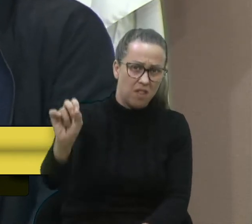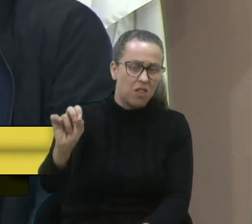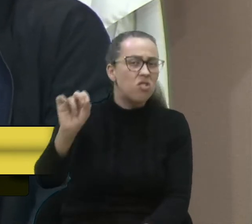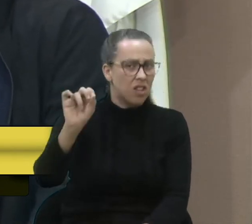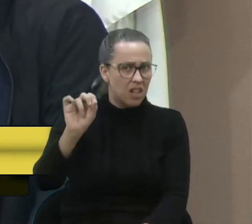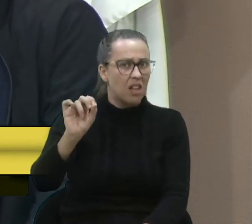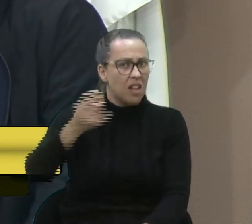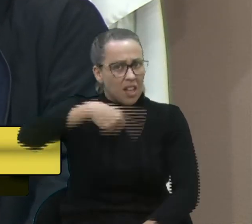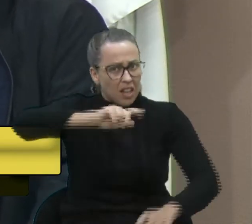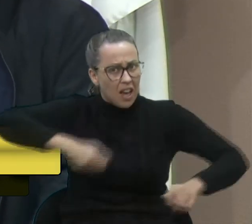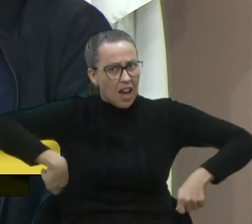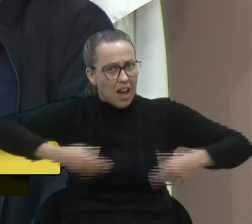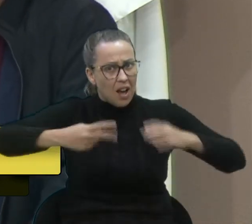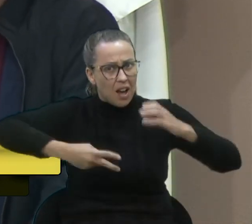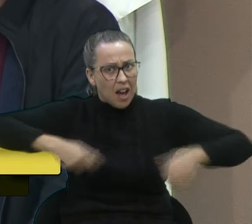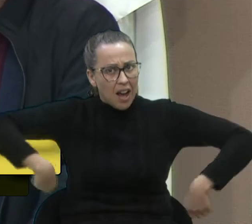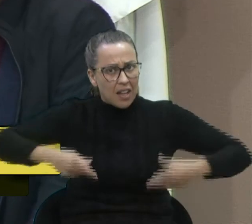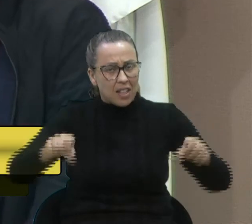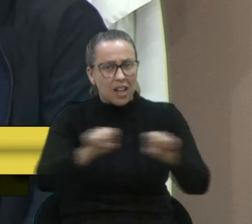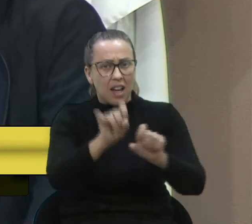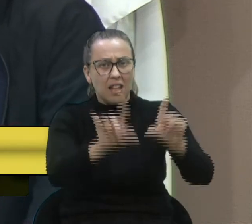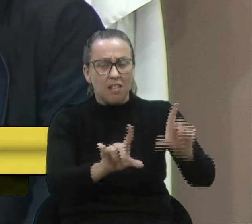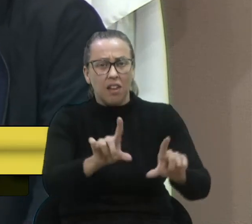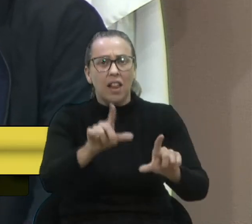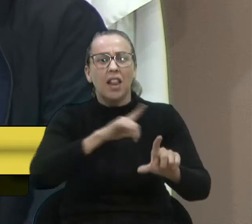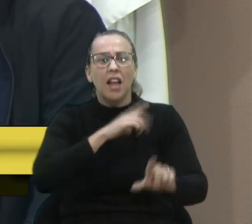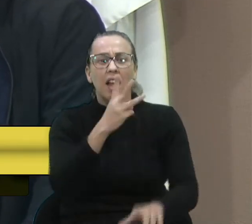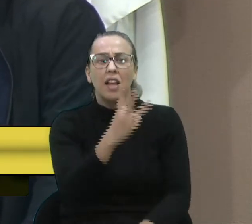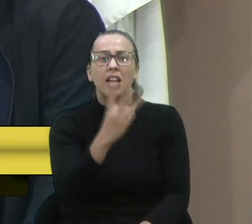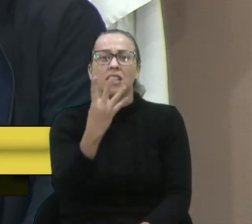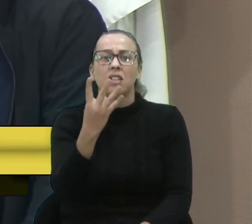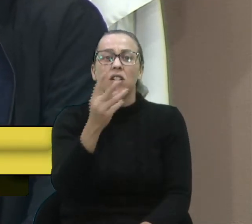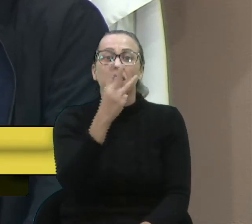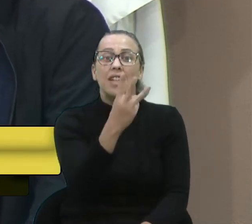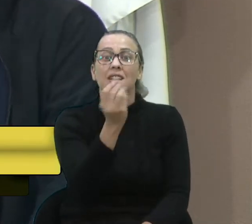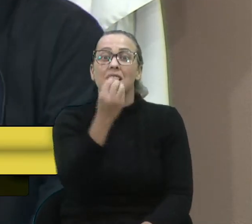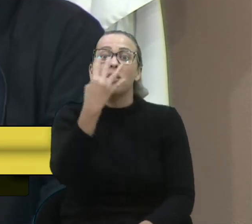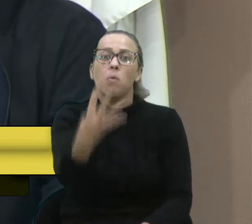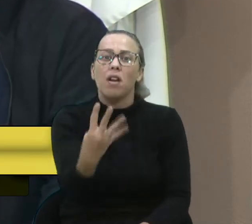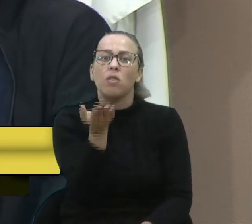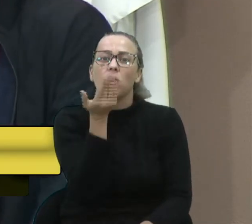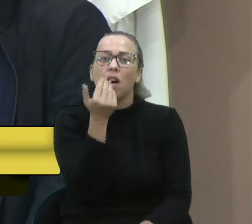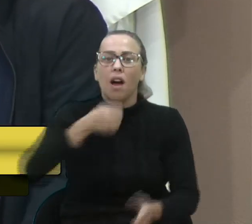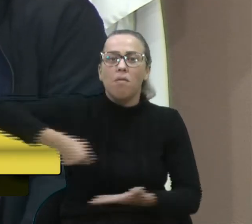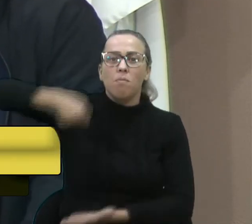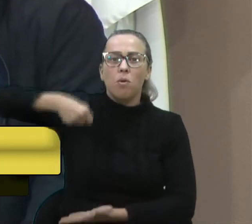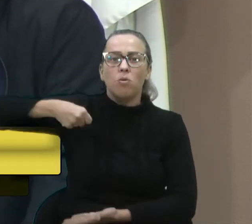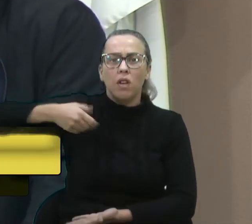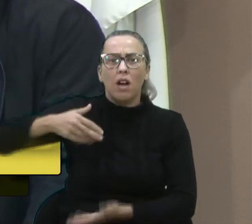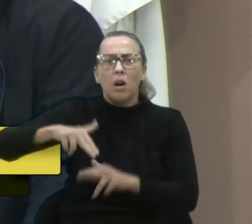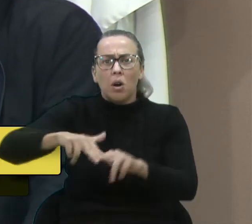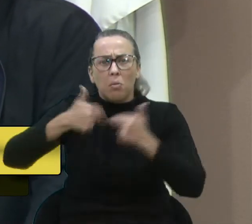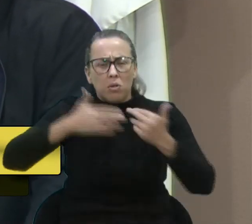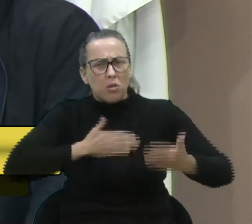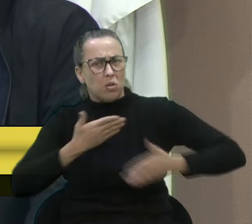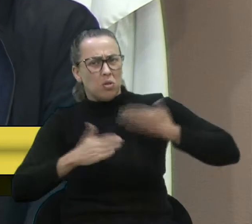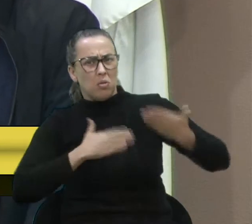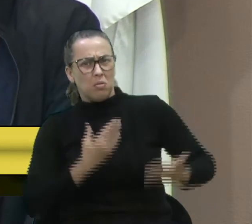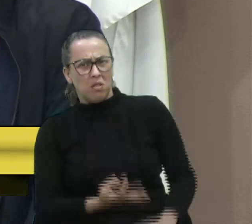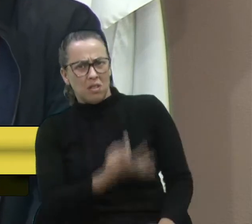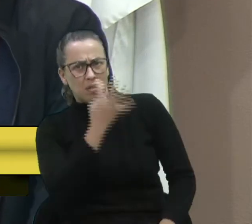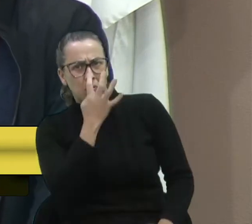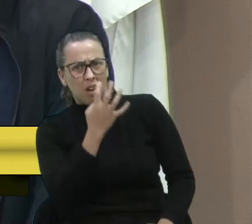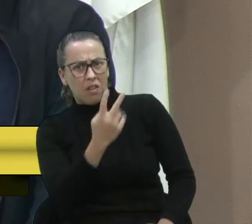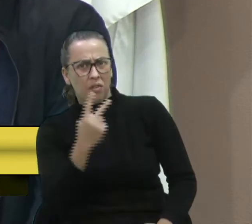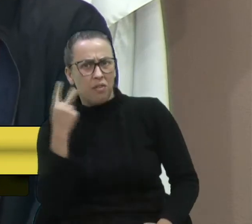casa gasta, eles corresponderiam a 304 cestas básicas. Por isso, me surpreende muito que a vereadora